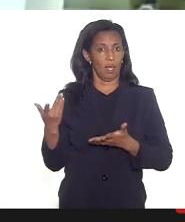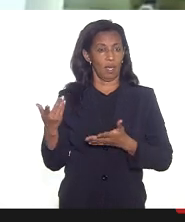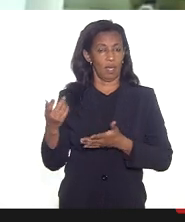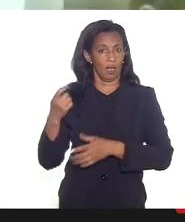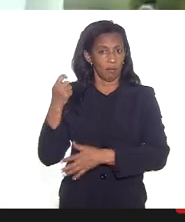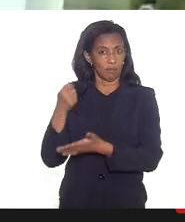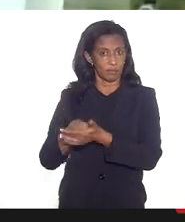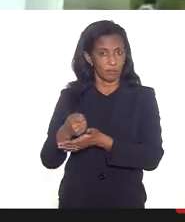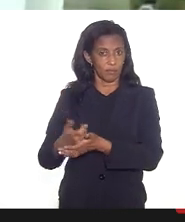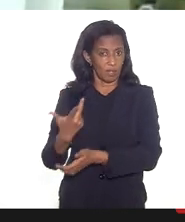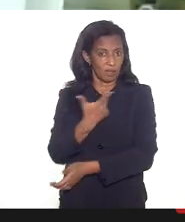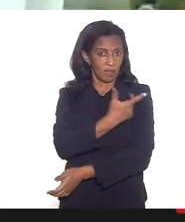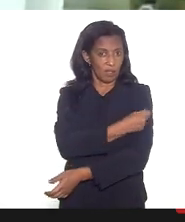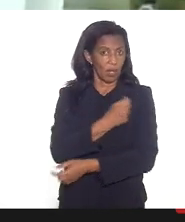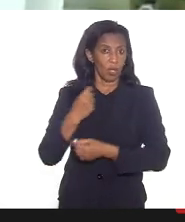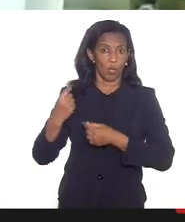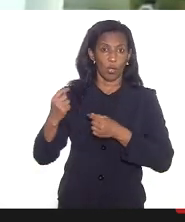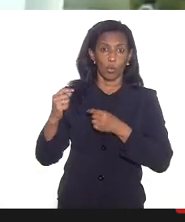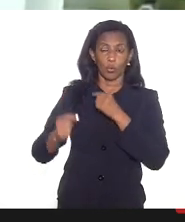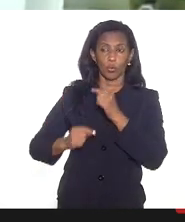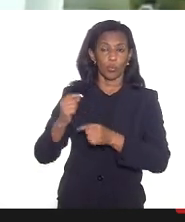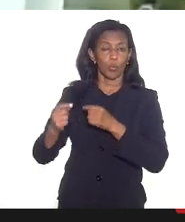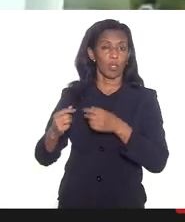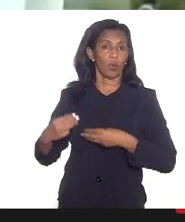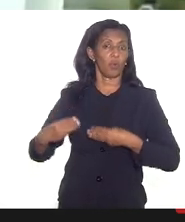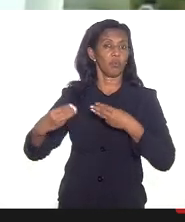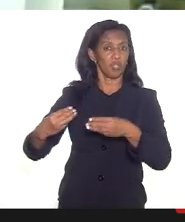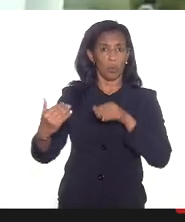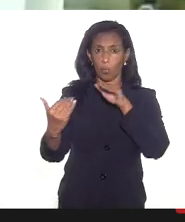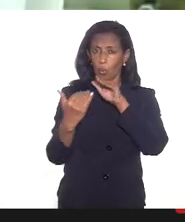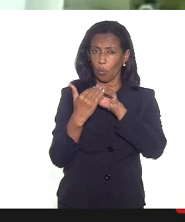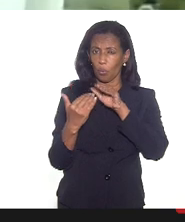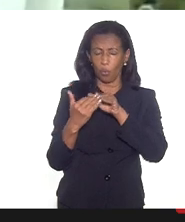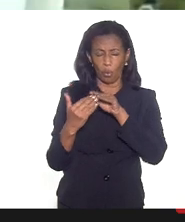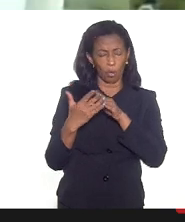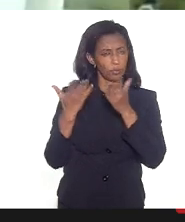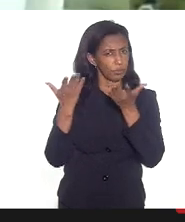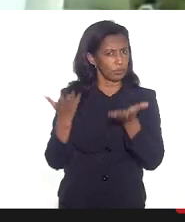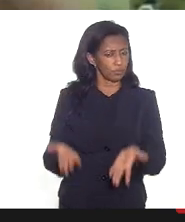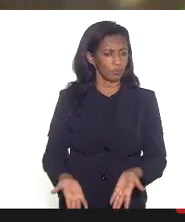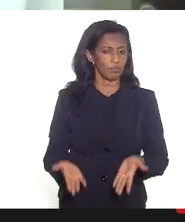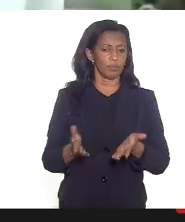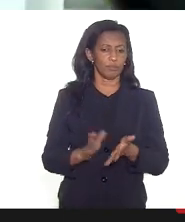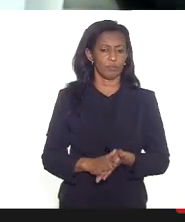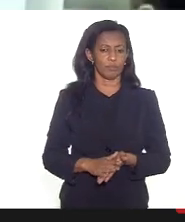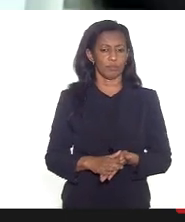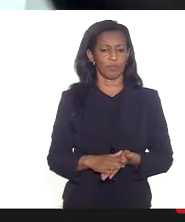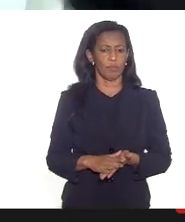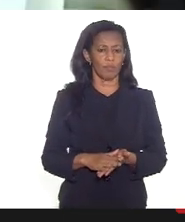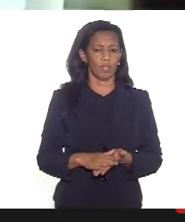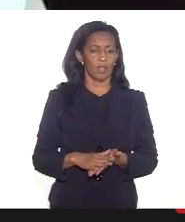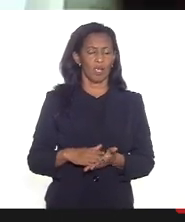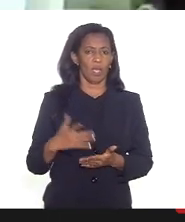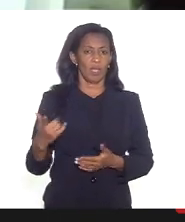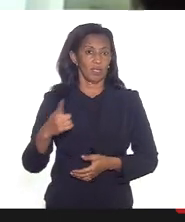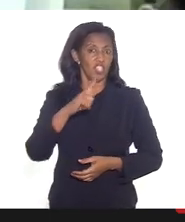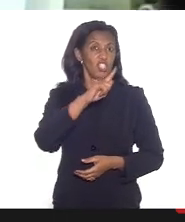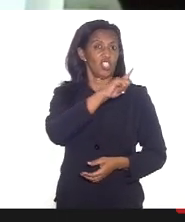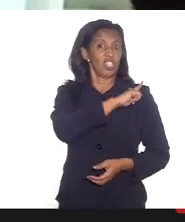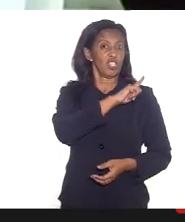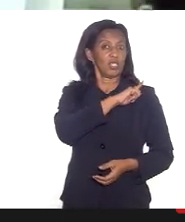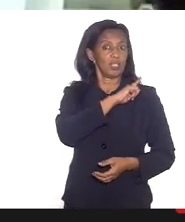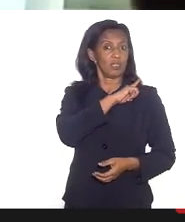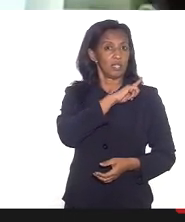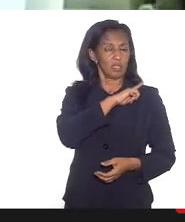do que o próprio ministério está preconizando concordo com você que essa gestão